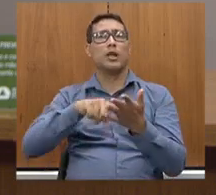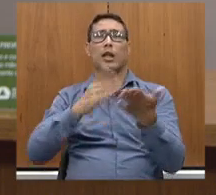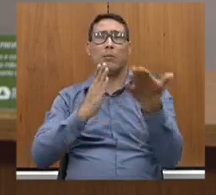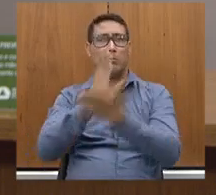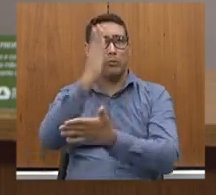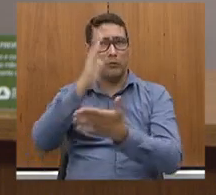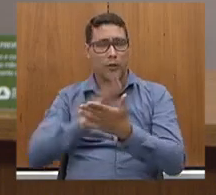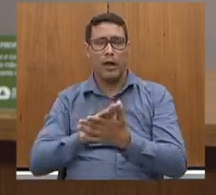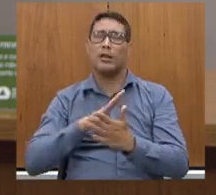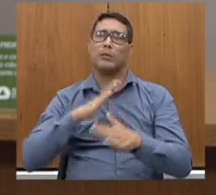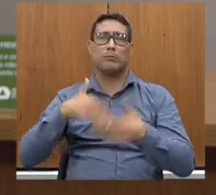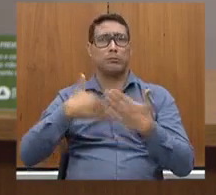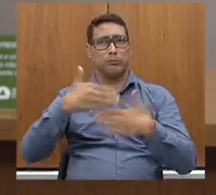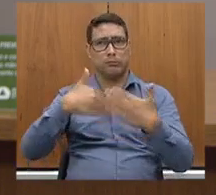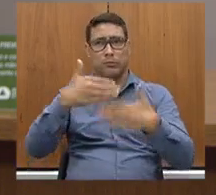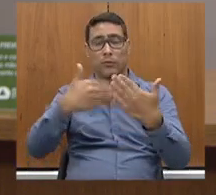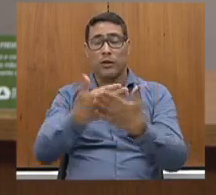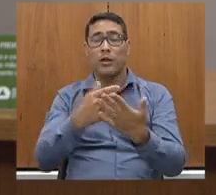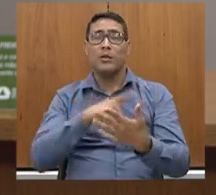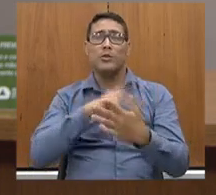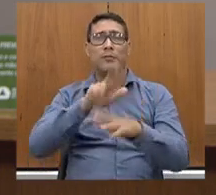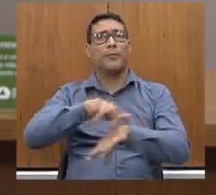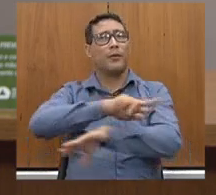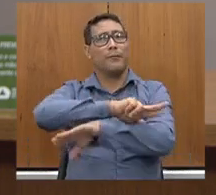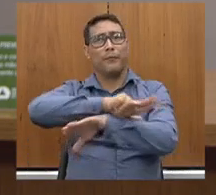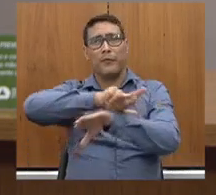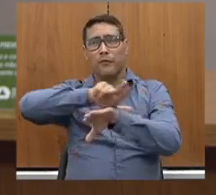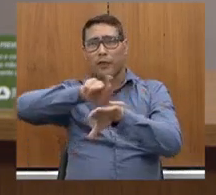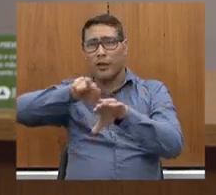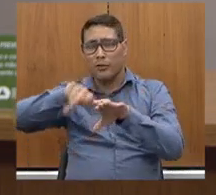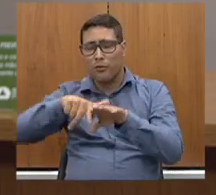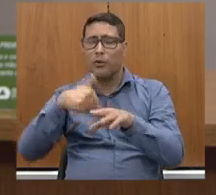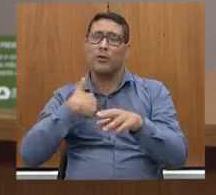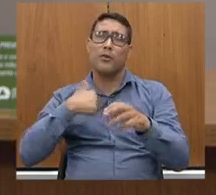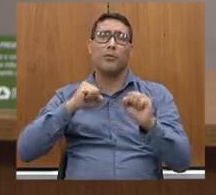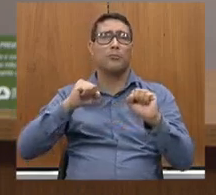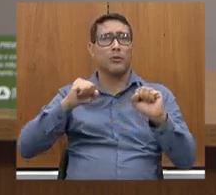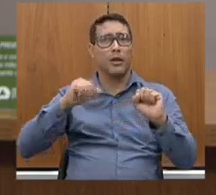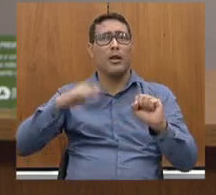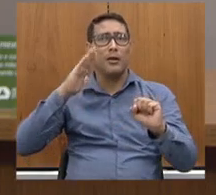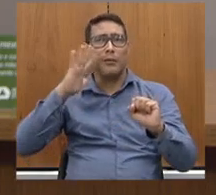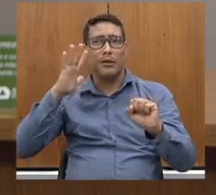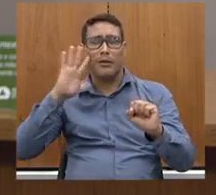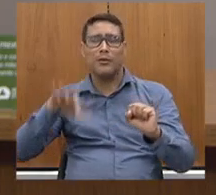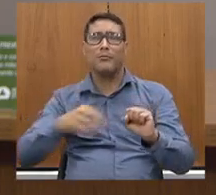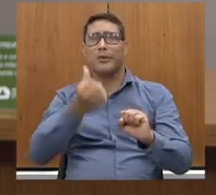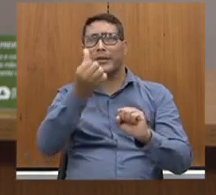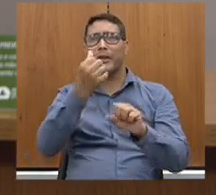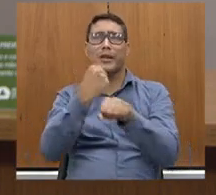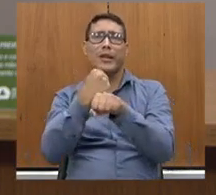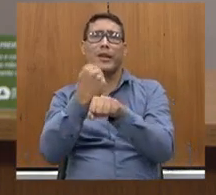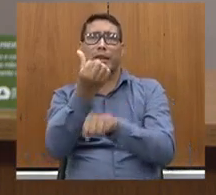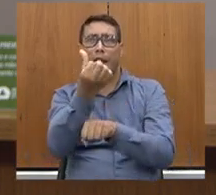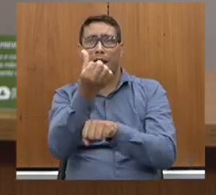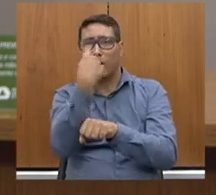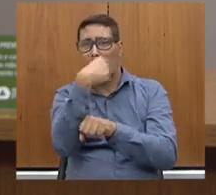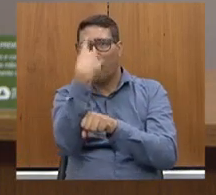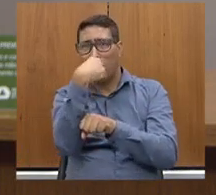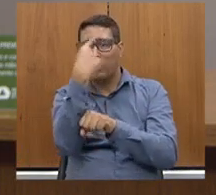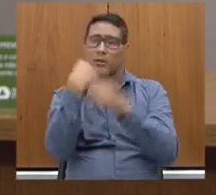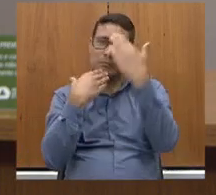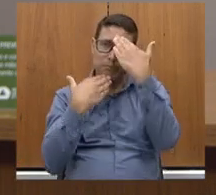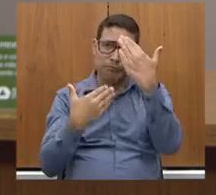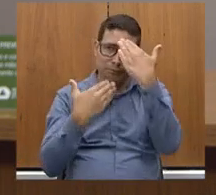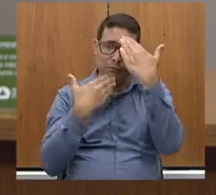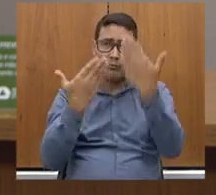Nós temos aí várias coisas, que eu poderia ficar aqui umas seis horas só agradecendo ao secretário